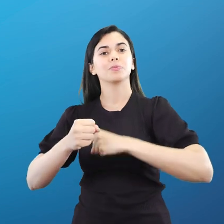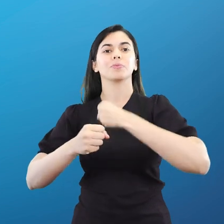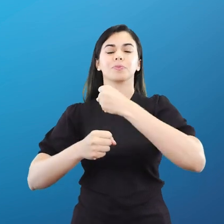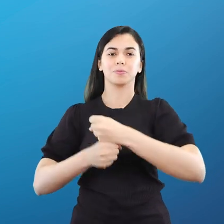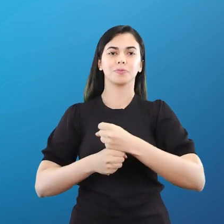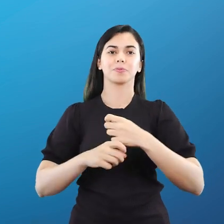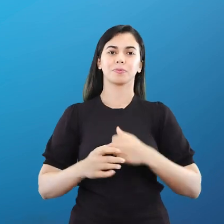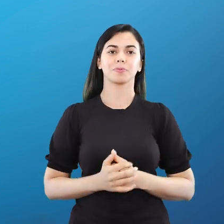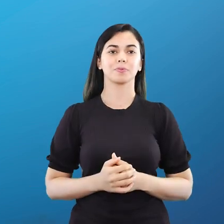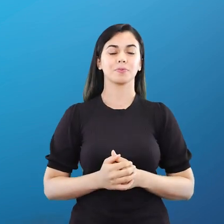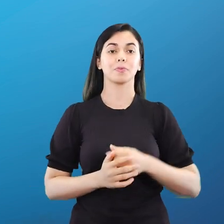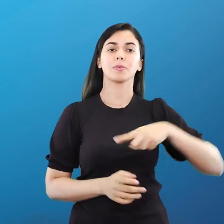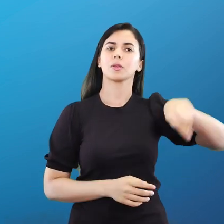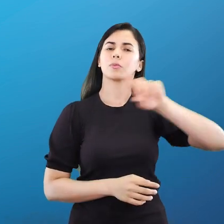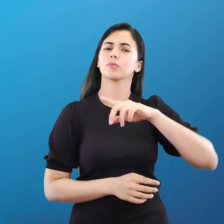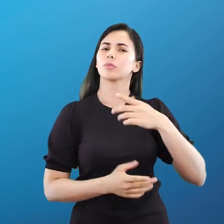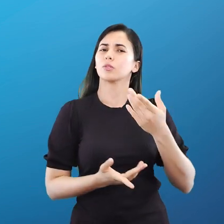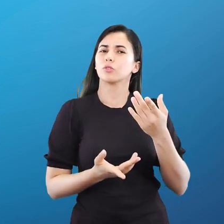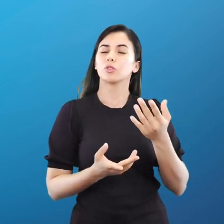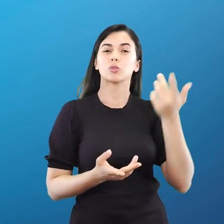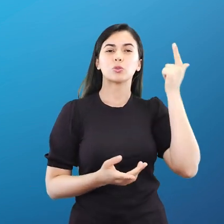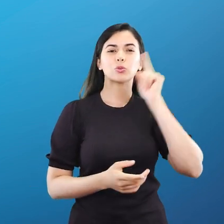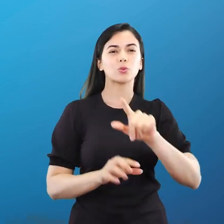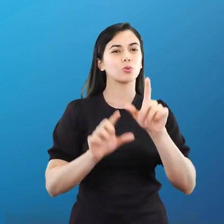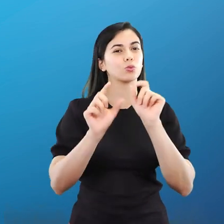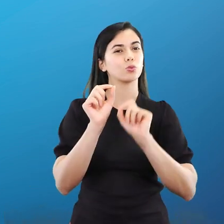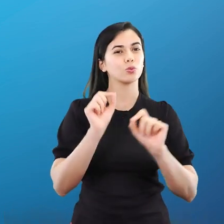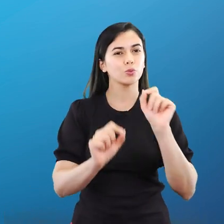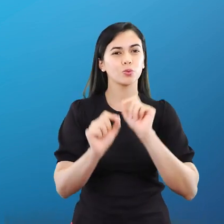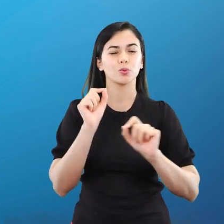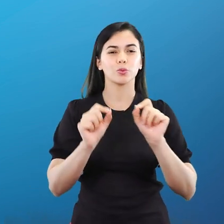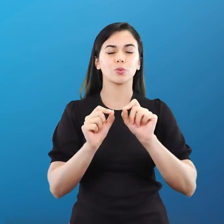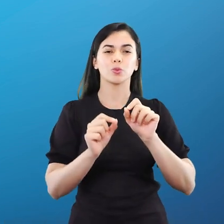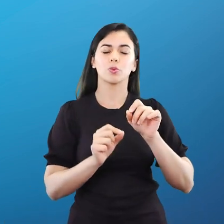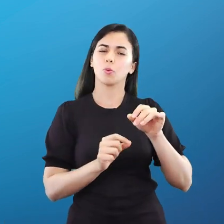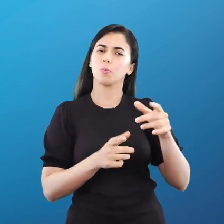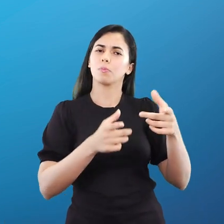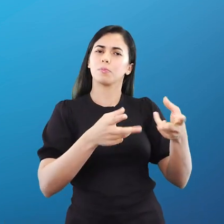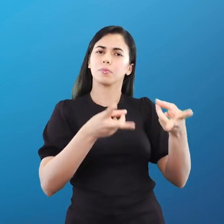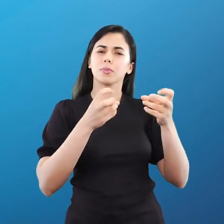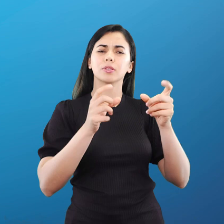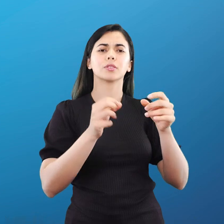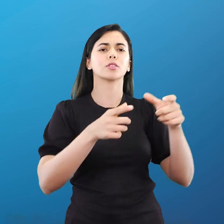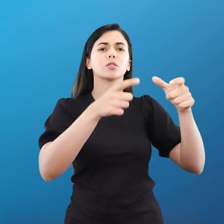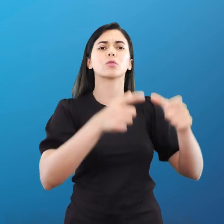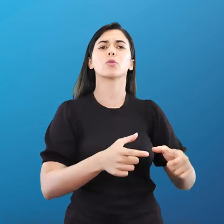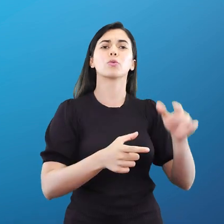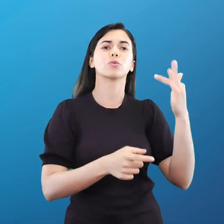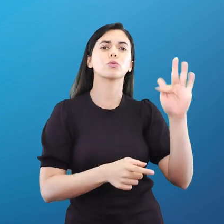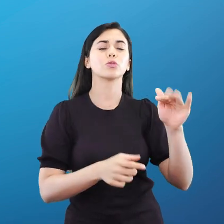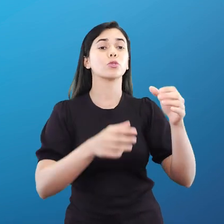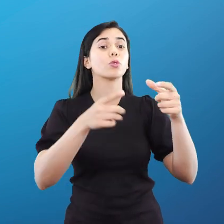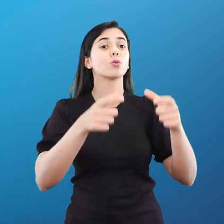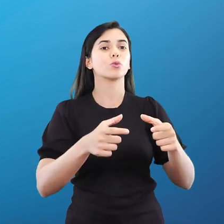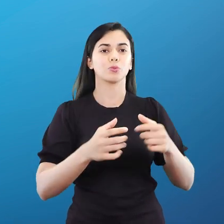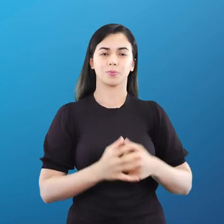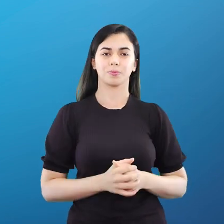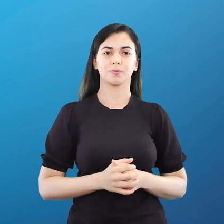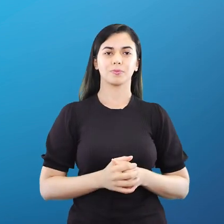Para que vocês tenham uma localização, tá? Que vocês se localizem. Onde que é a França, professora?